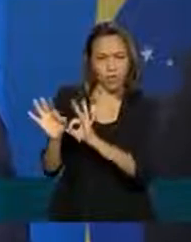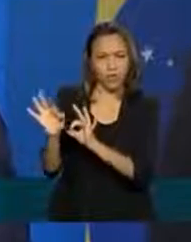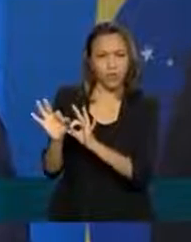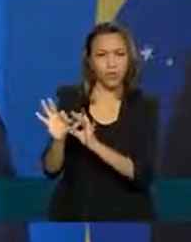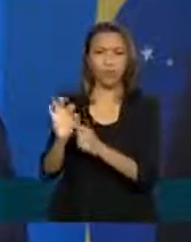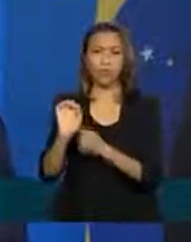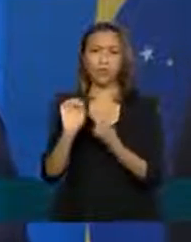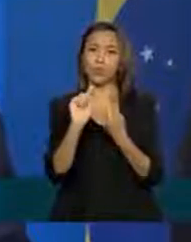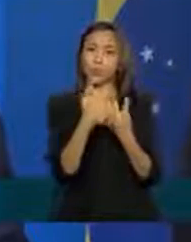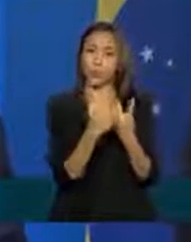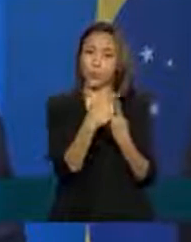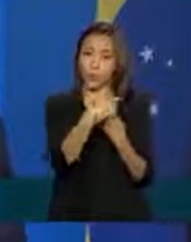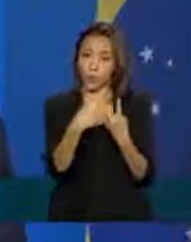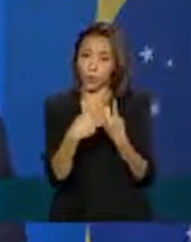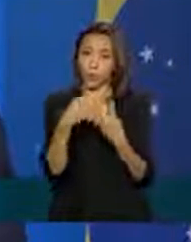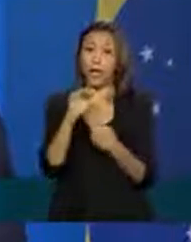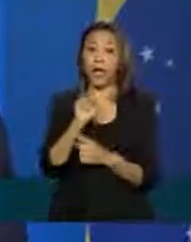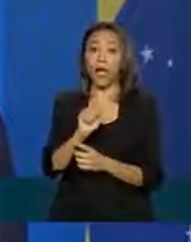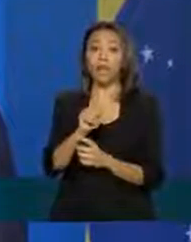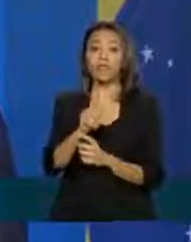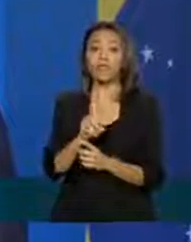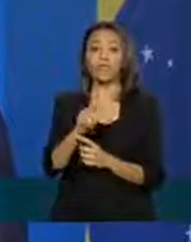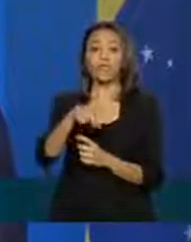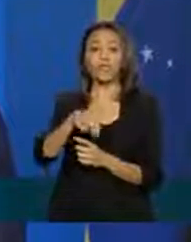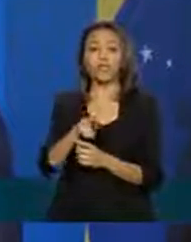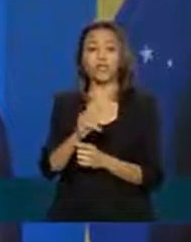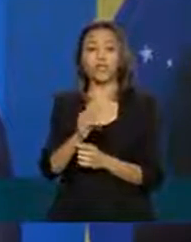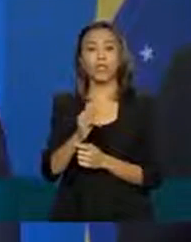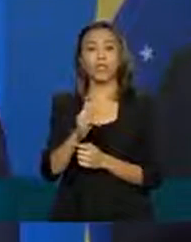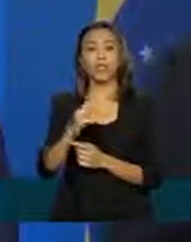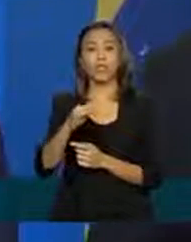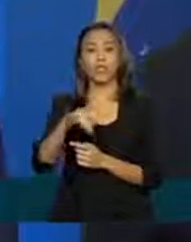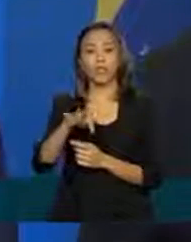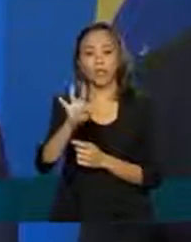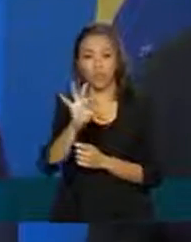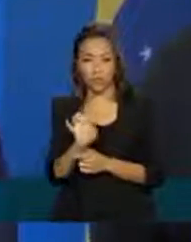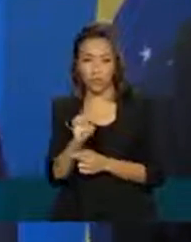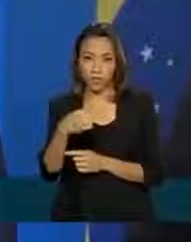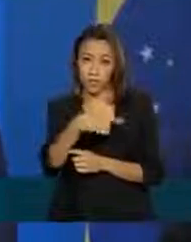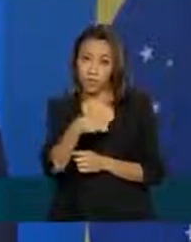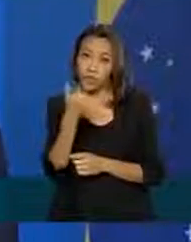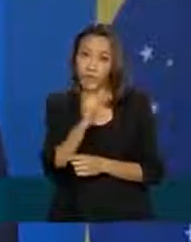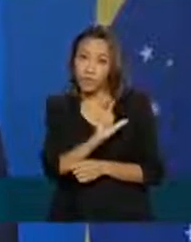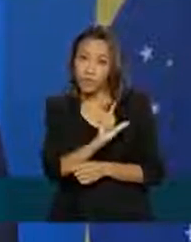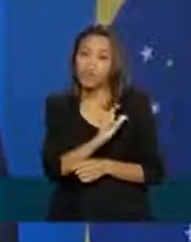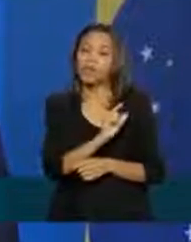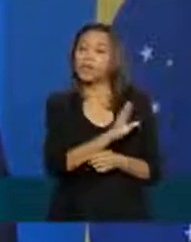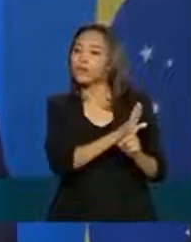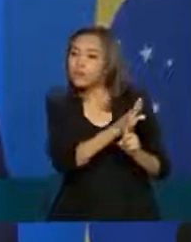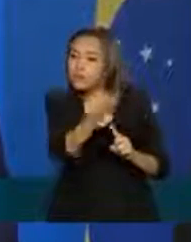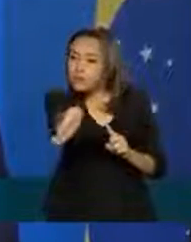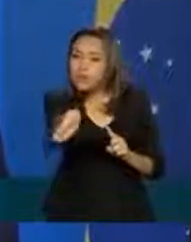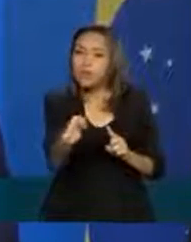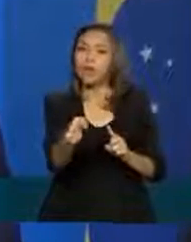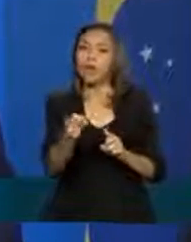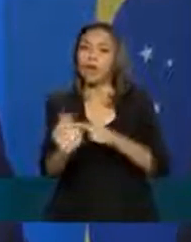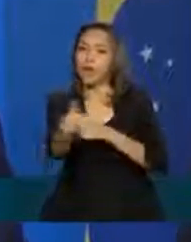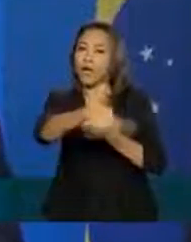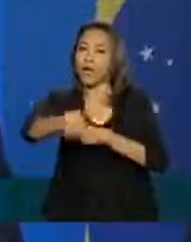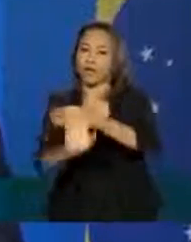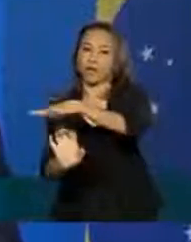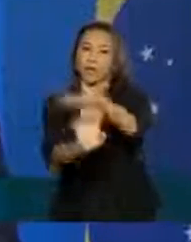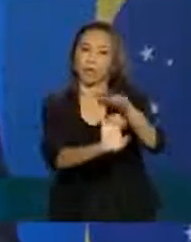adquirentes porque os adquirentes eles conseguem chegar também nessas empresas então de uma maneira objetiva